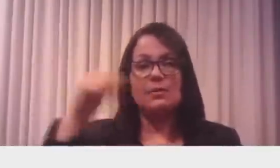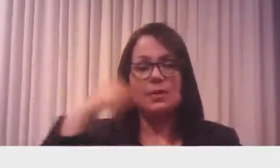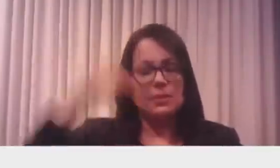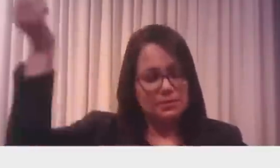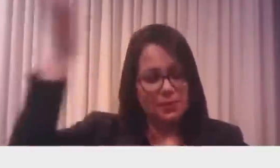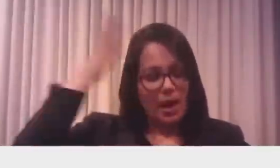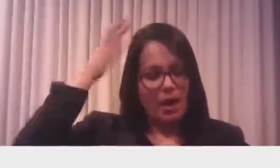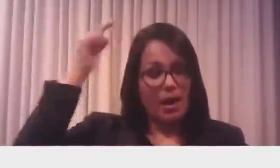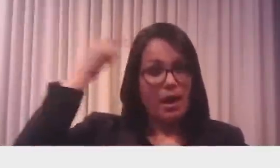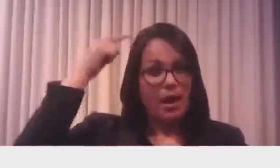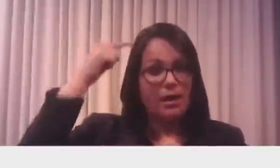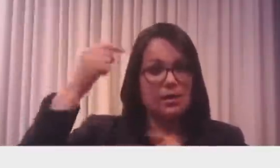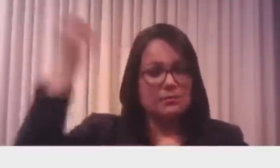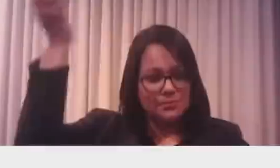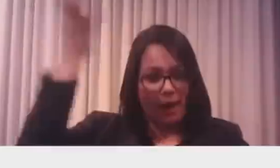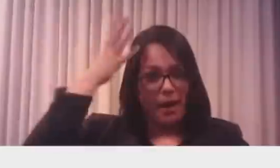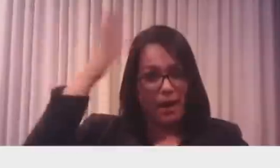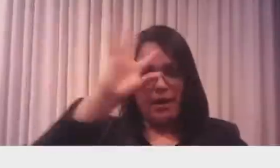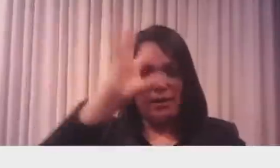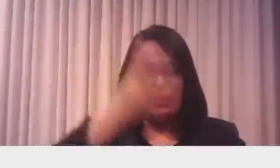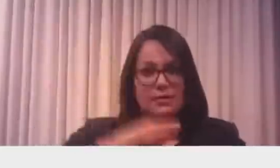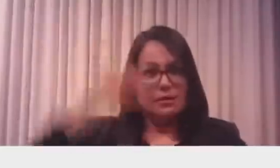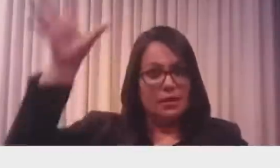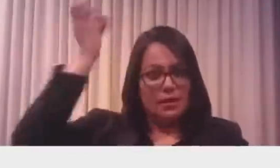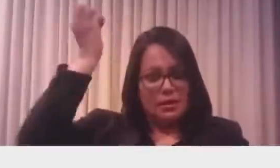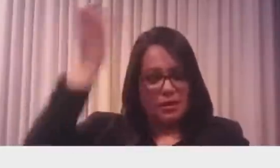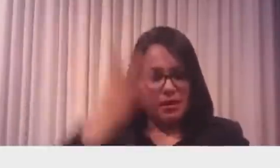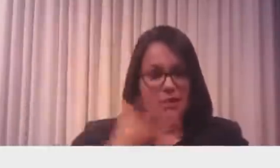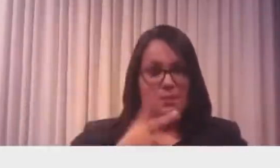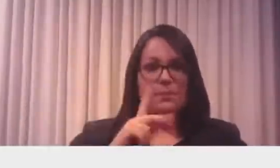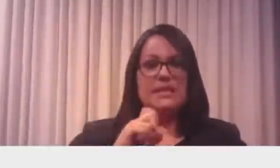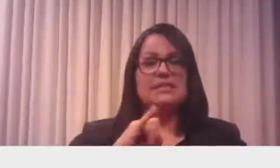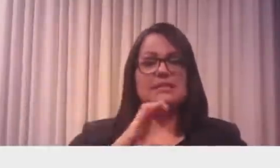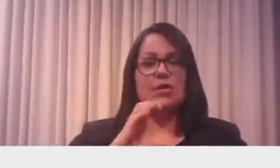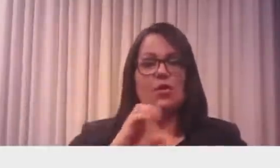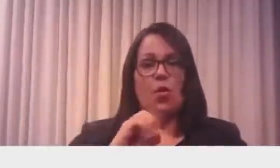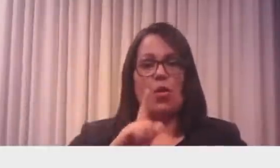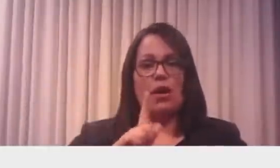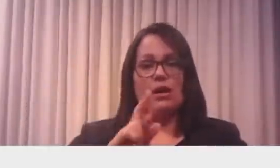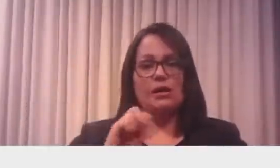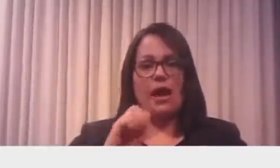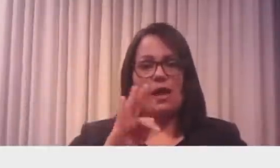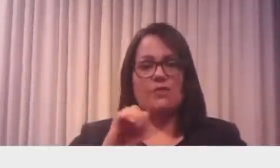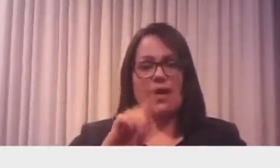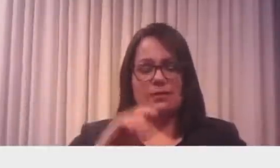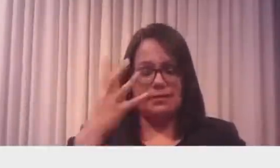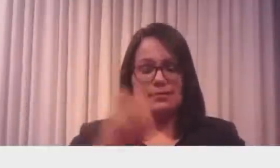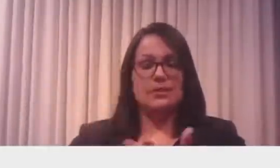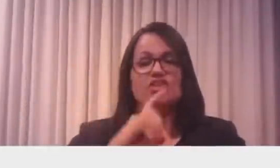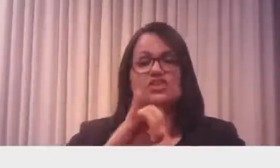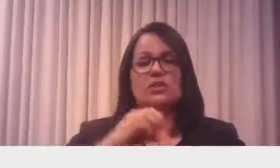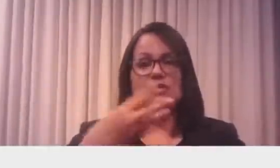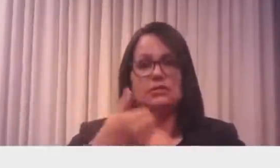Ficografada, um episódio que nós tratamos lá sobre o 31 de março. Mas tudo bem.